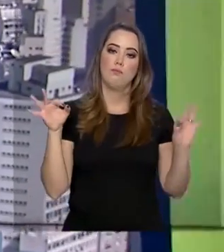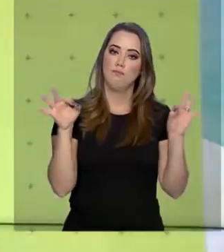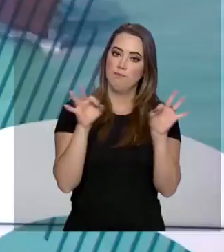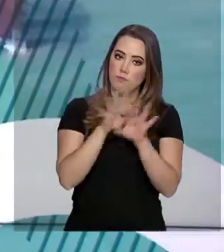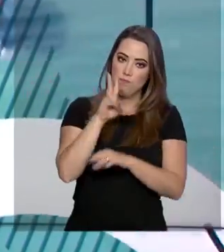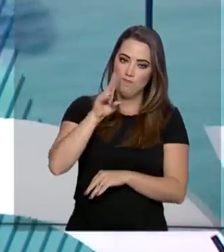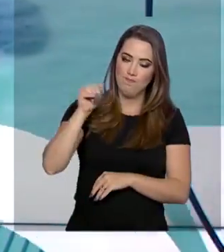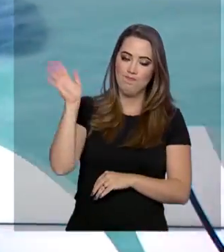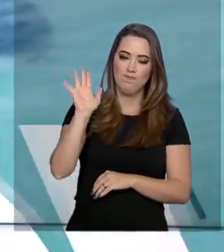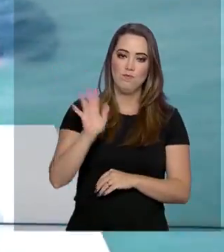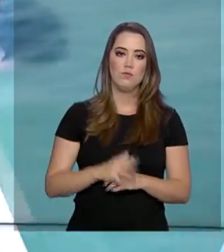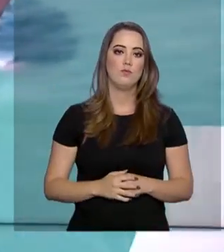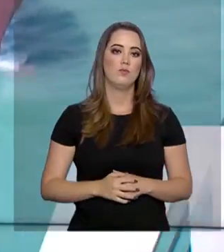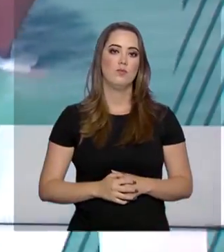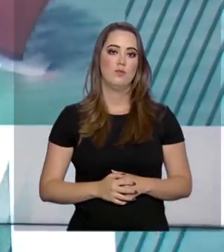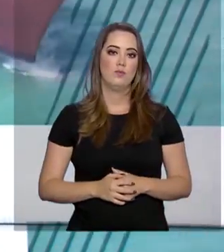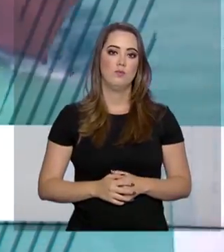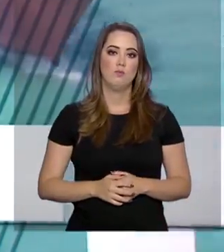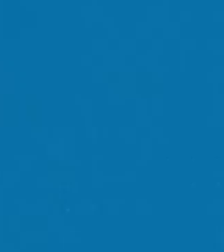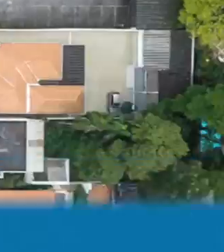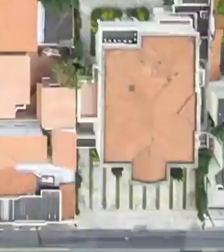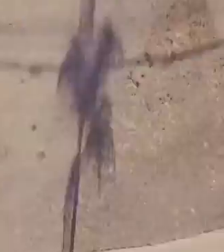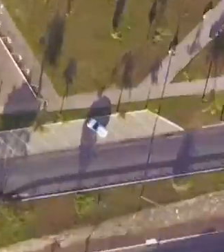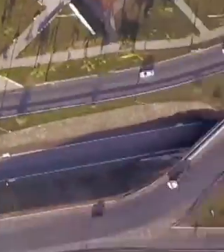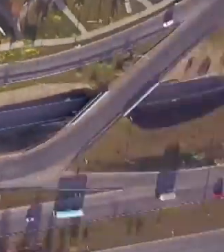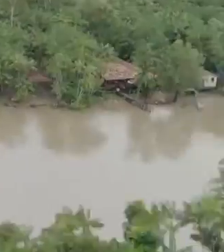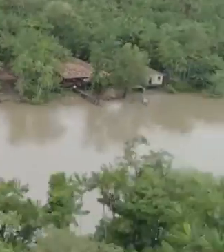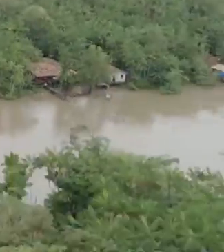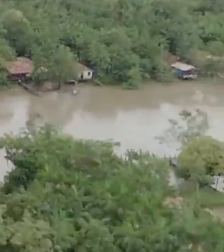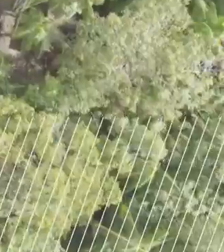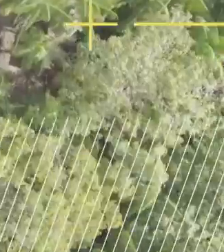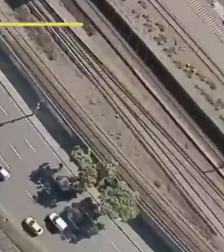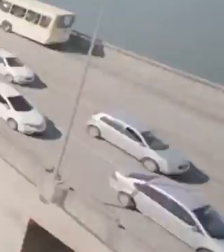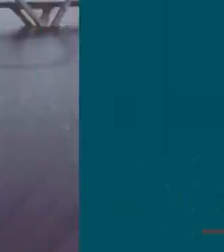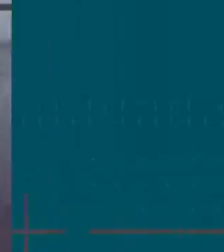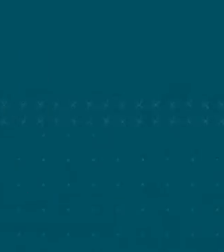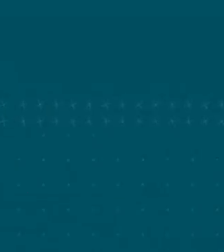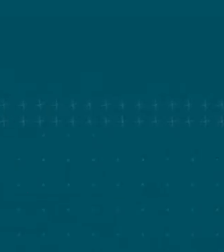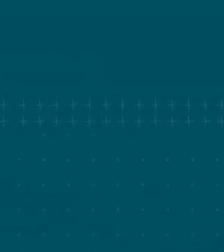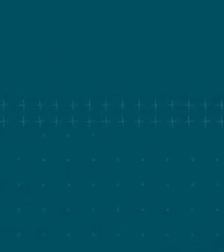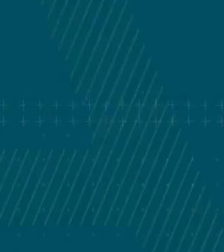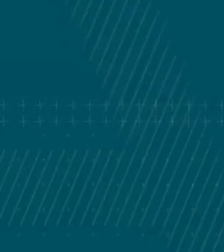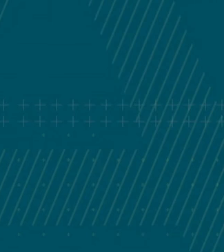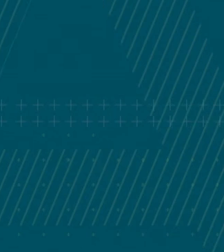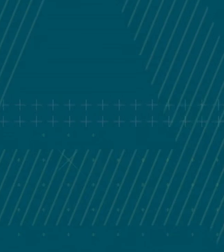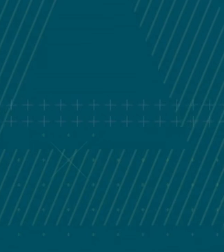termina aqui. Até a próxima edição. Transcrição e por Quintena